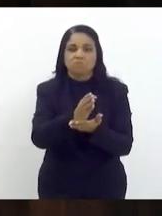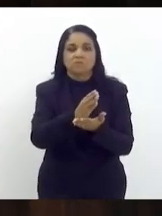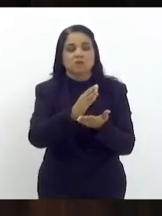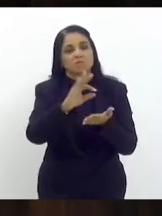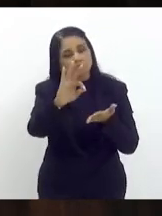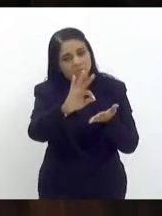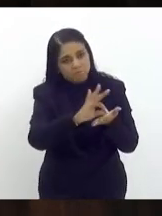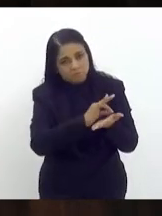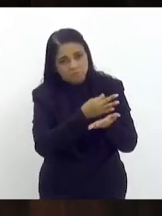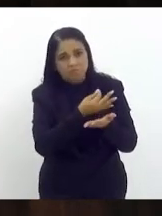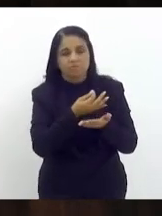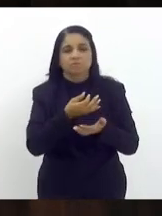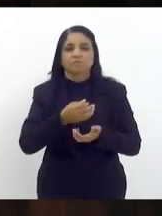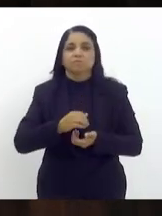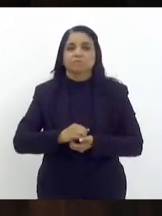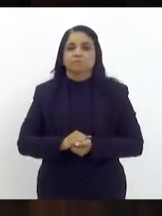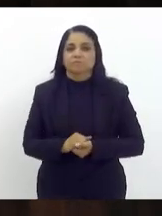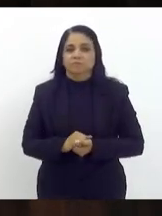Vai a promulgação.